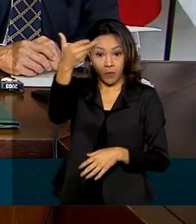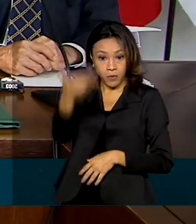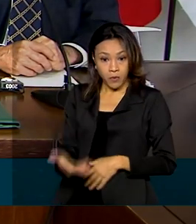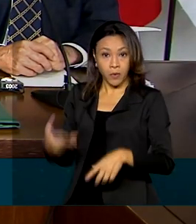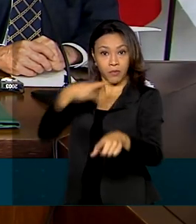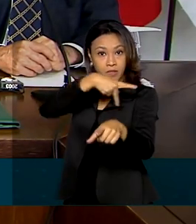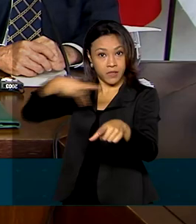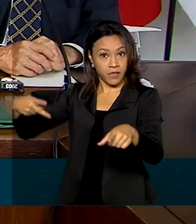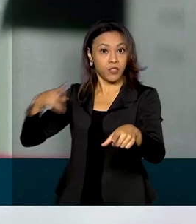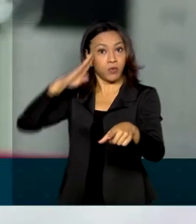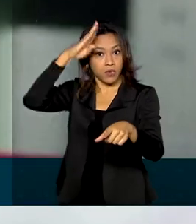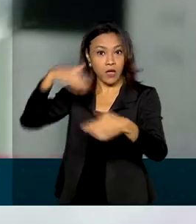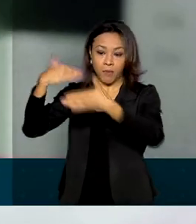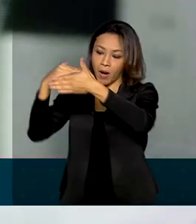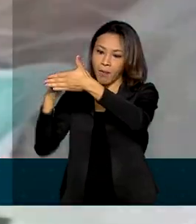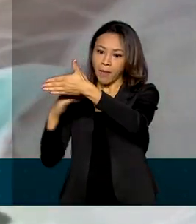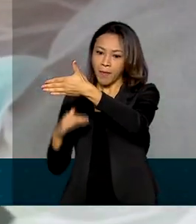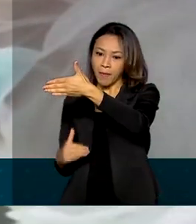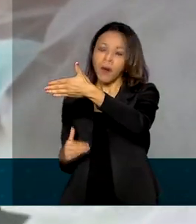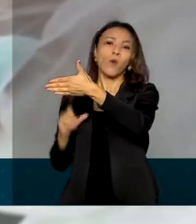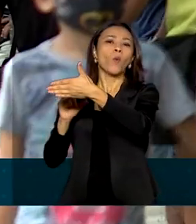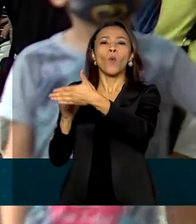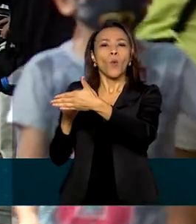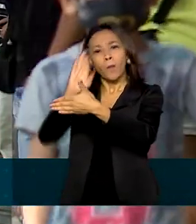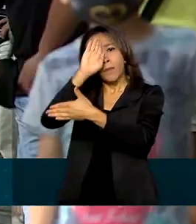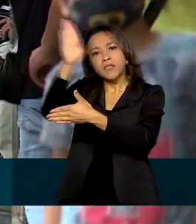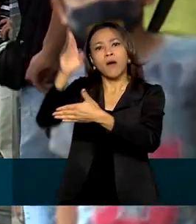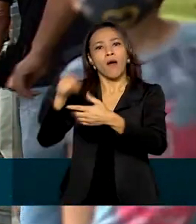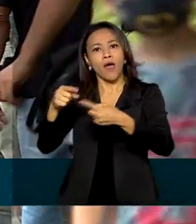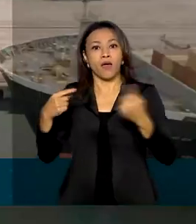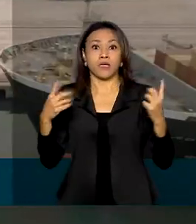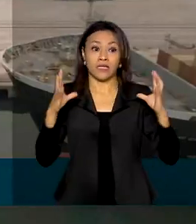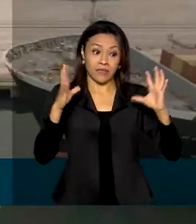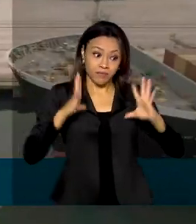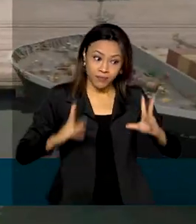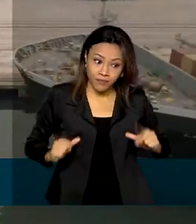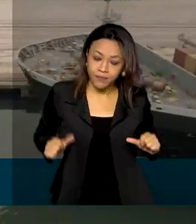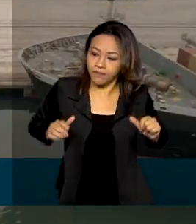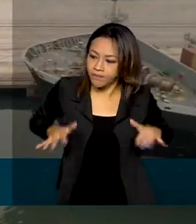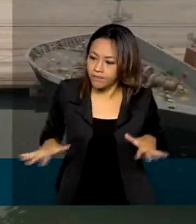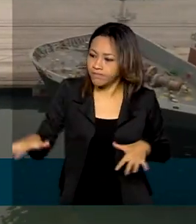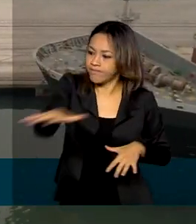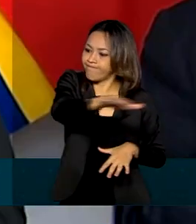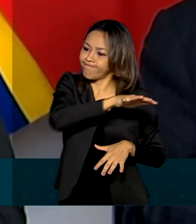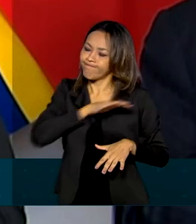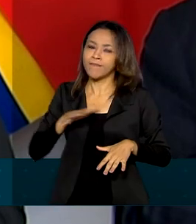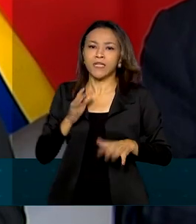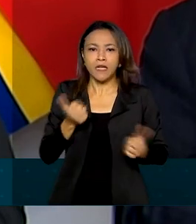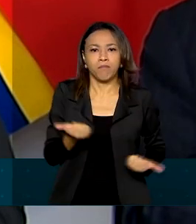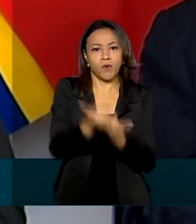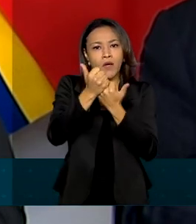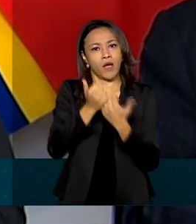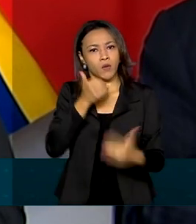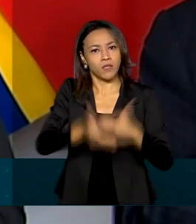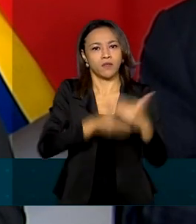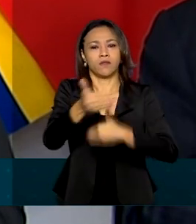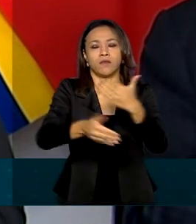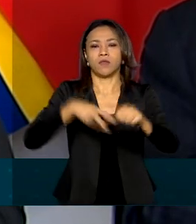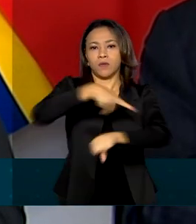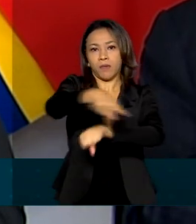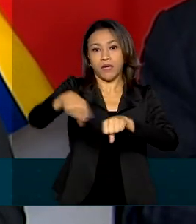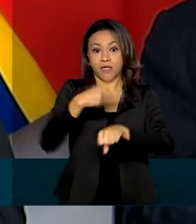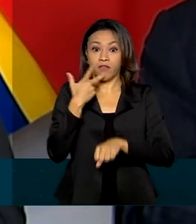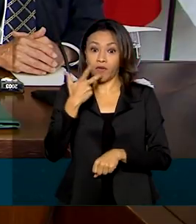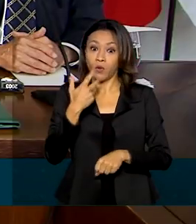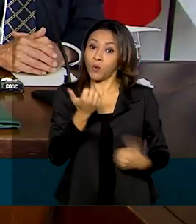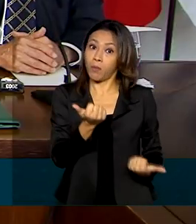prioridades do governo brasileiro, enfrentar a crise sanitária e garantir o crescimento do país. Ele destacou o auxílio